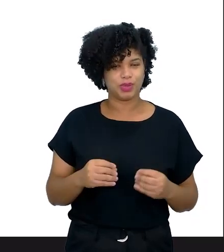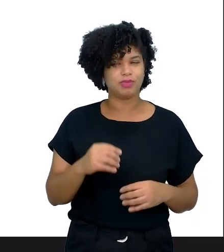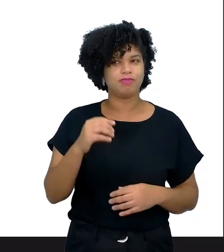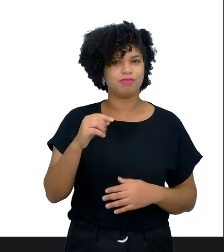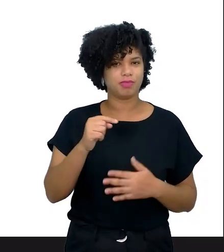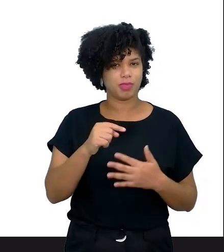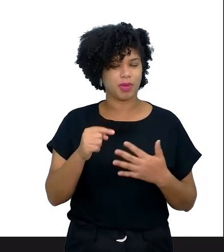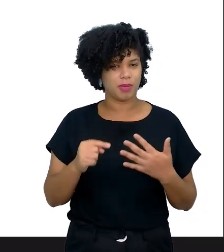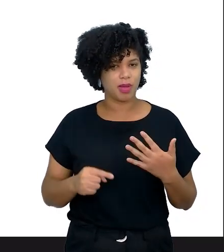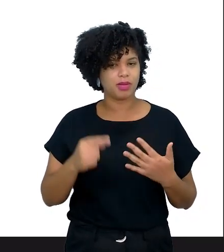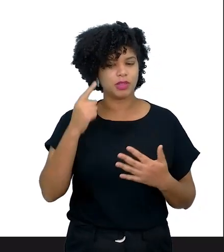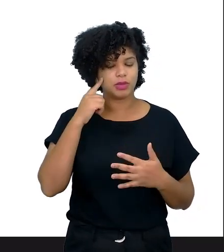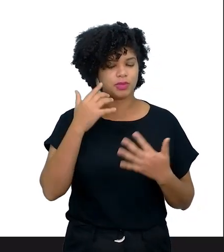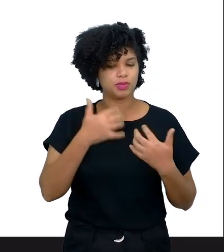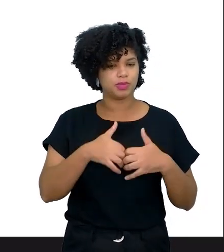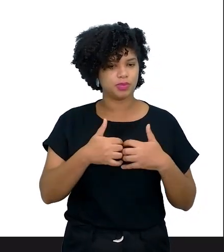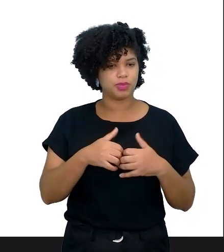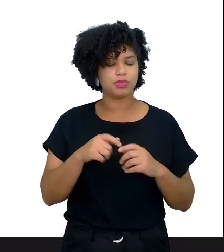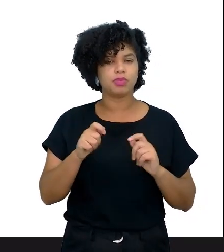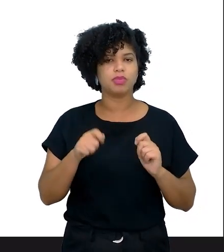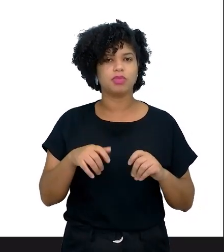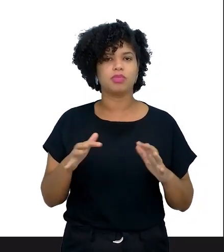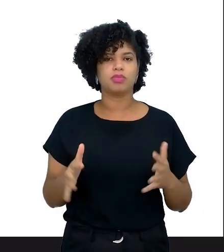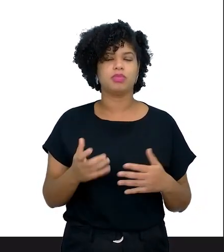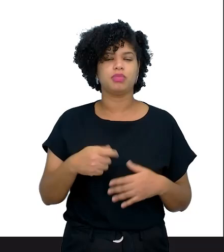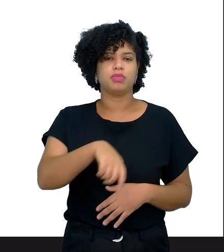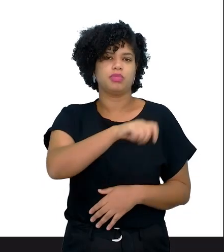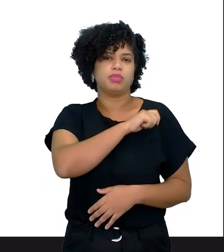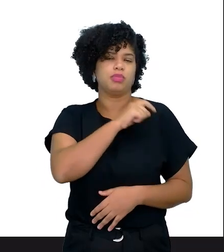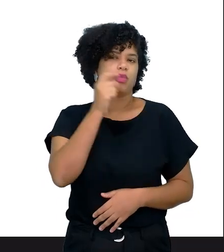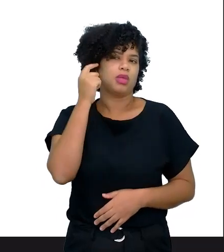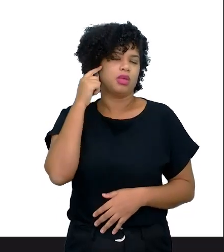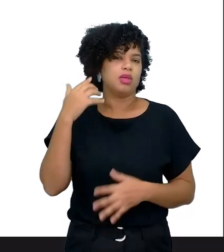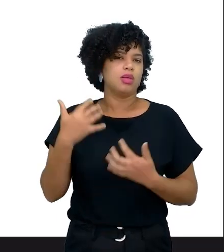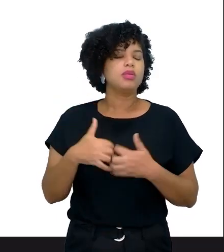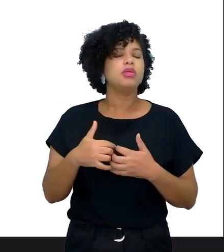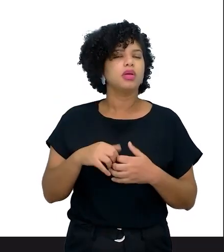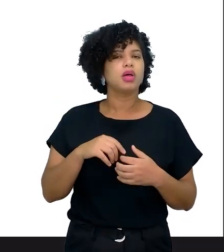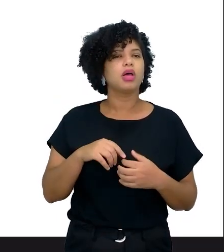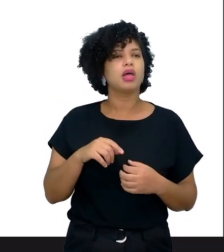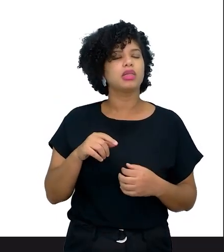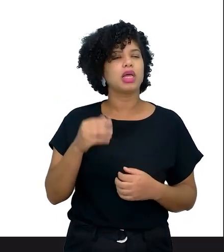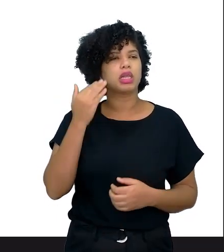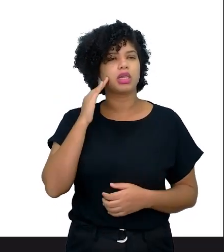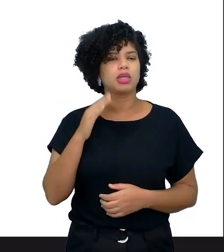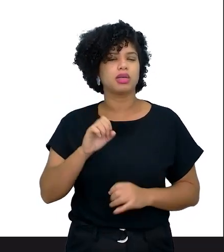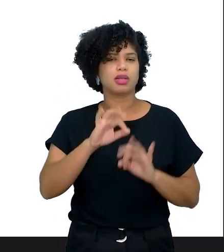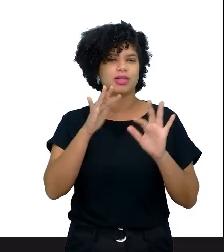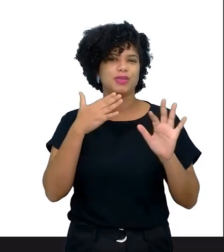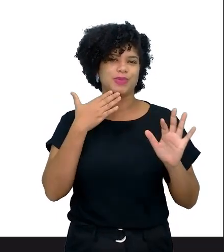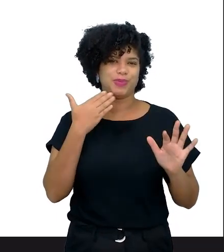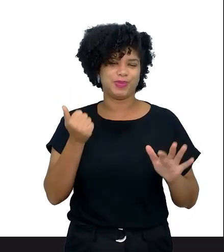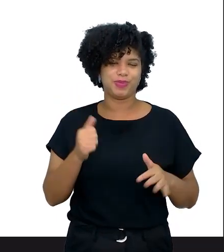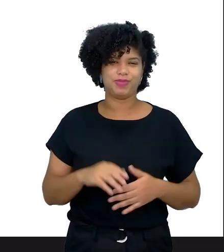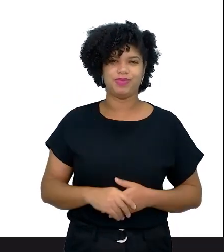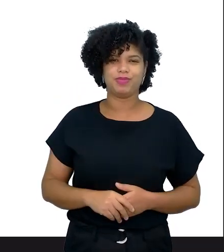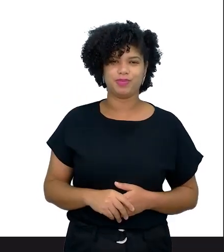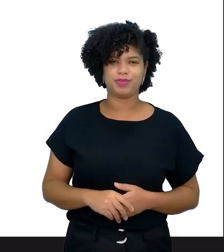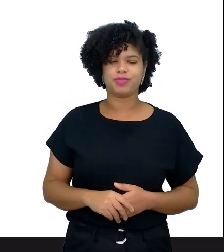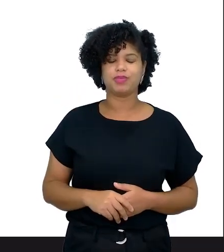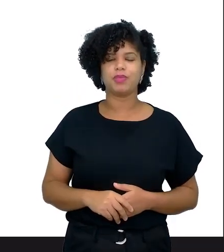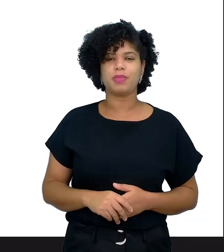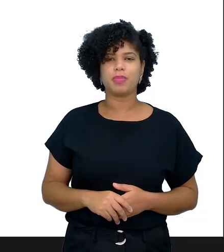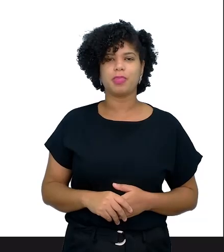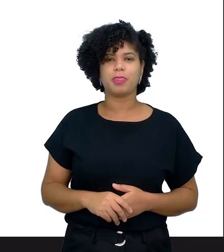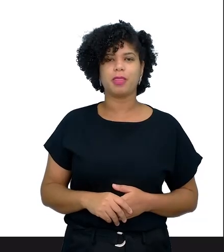problematização, onde eu vou provocando meus alunos a pensar até que eles cheguem a objetos de conhecimento. Aí, eu coloquei,